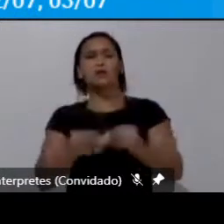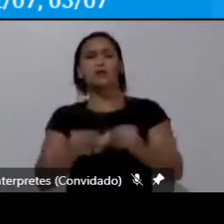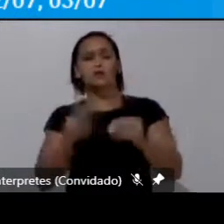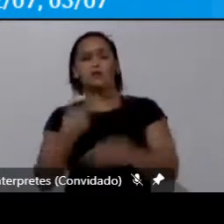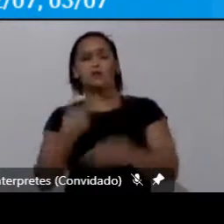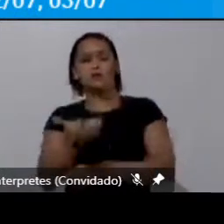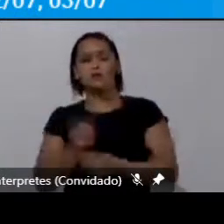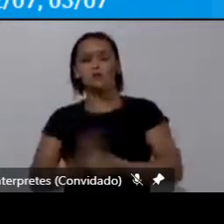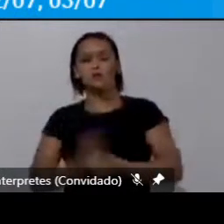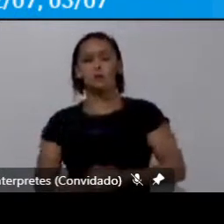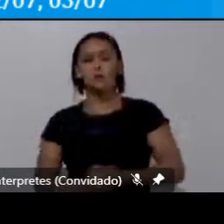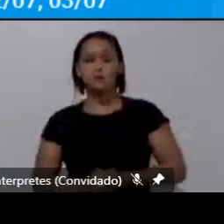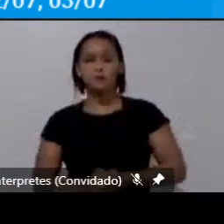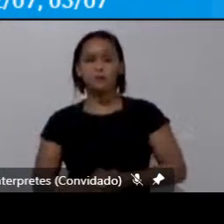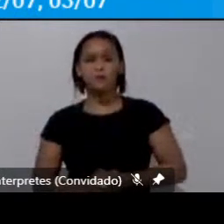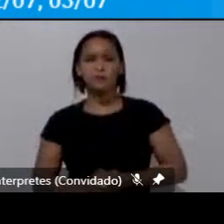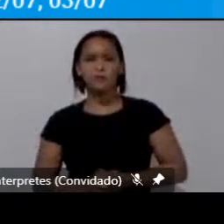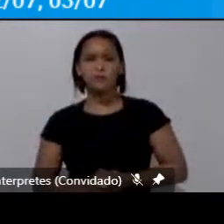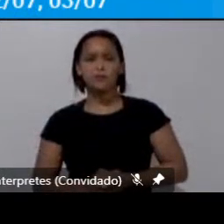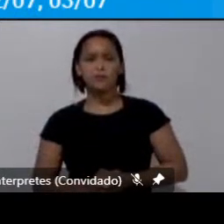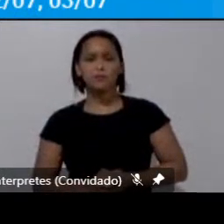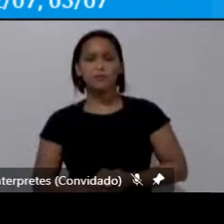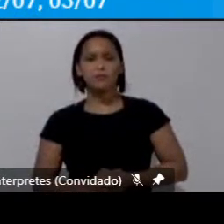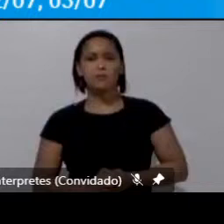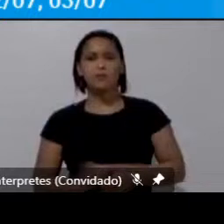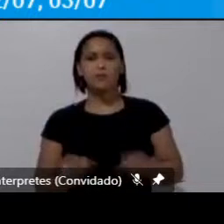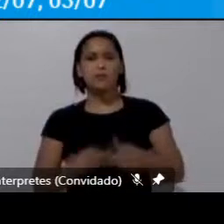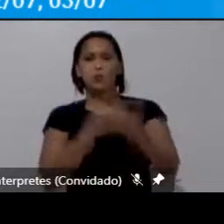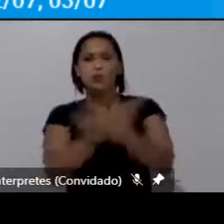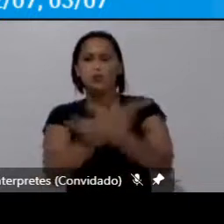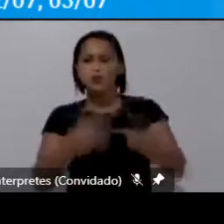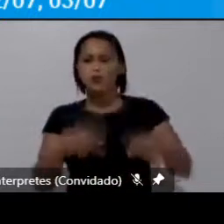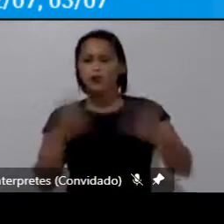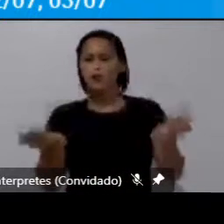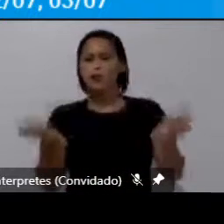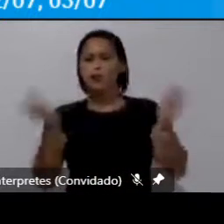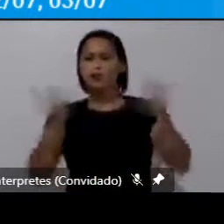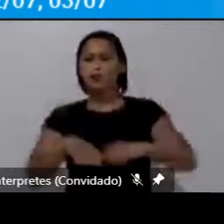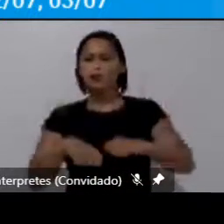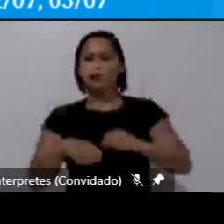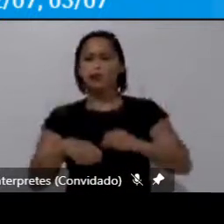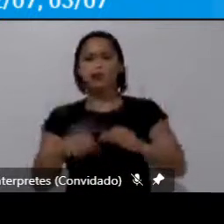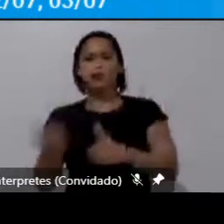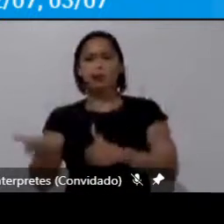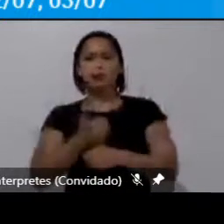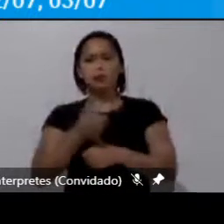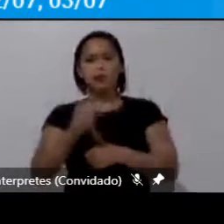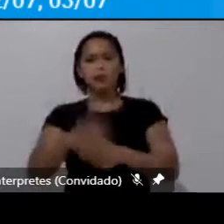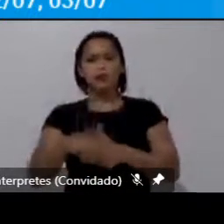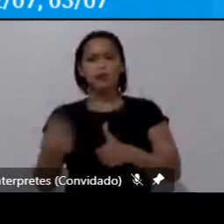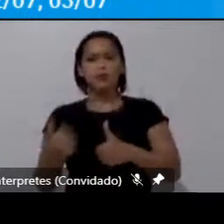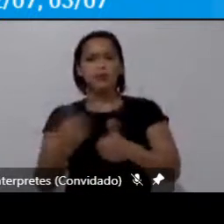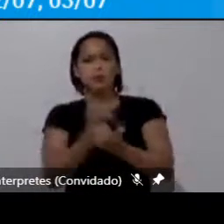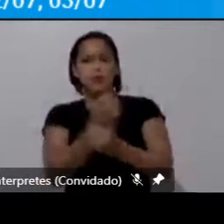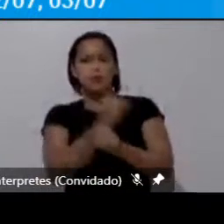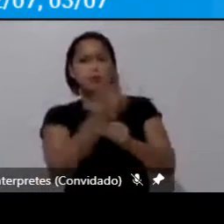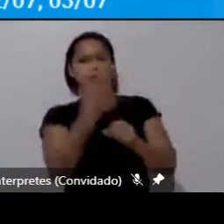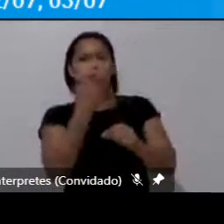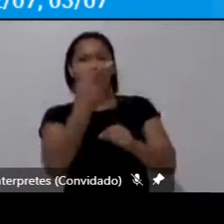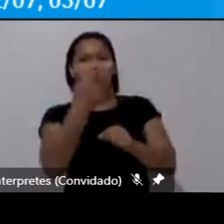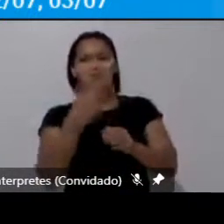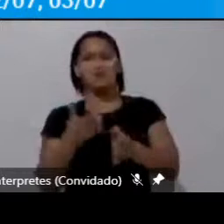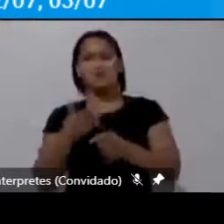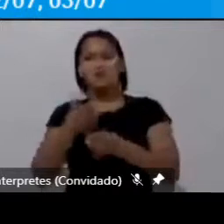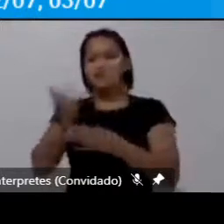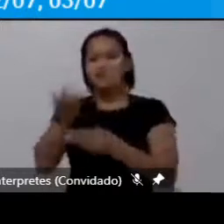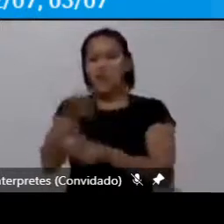que são várias as possibilidades de substituição ou abolição da cobrança direta de